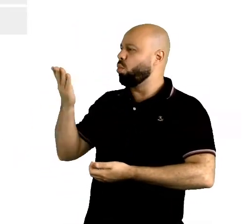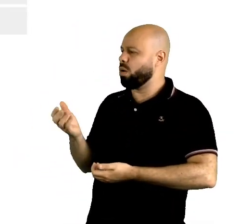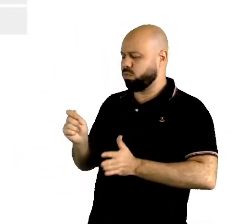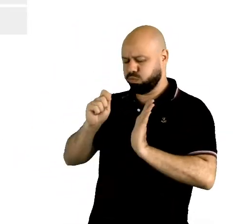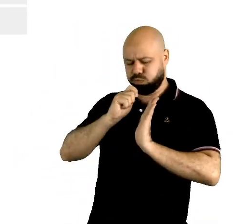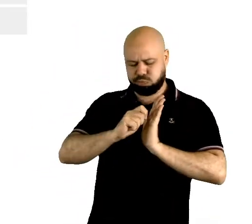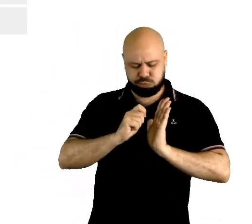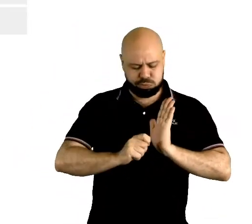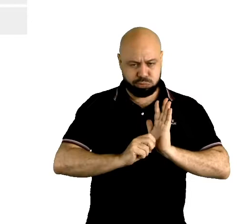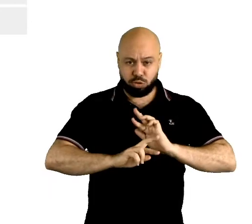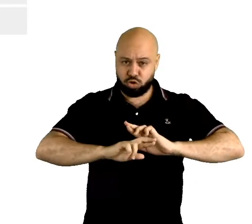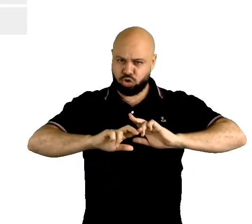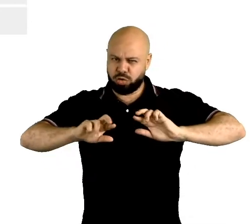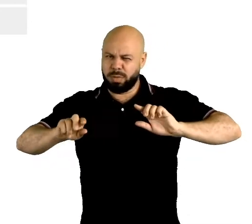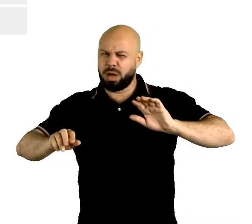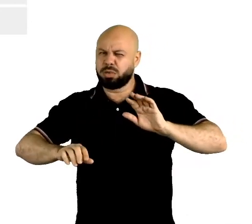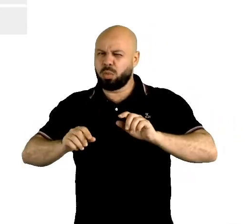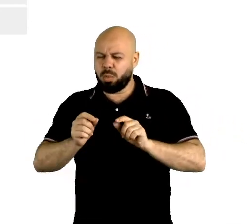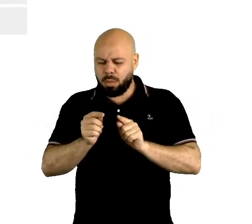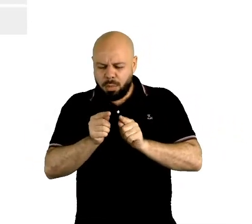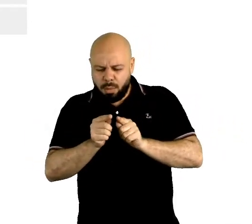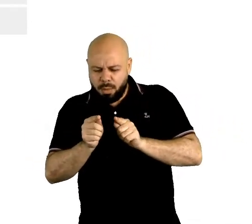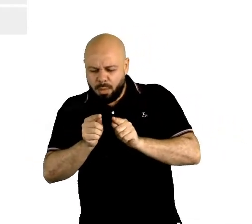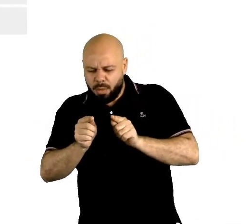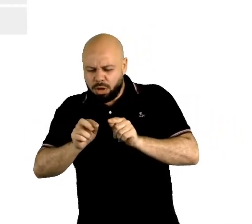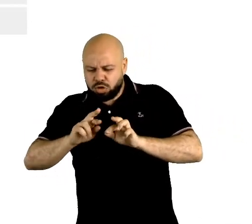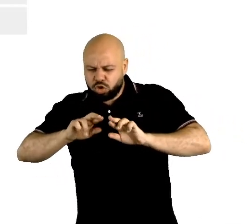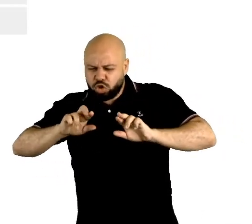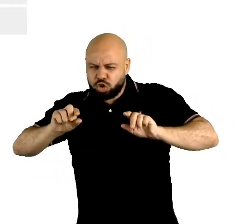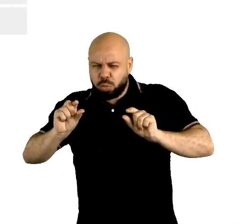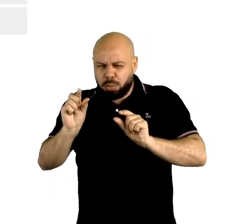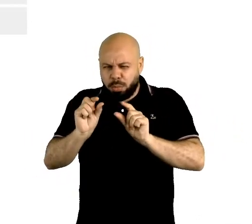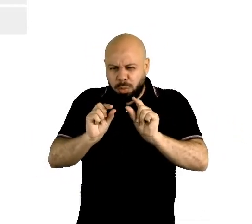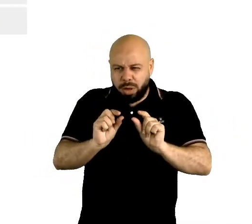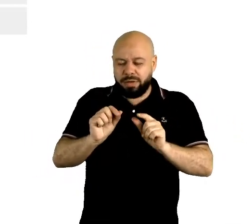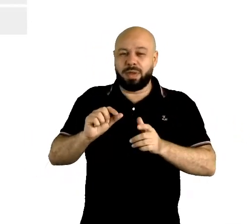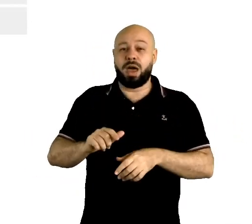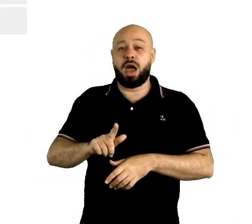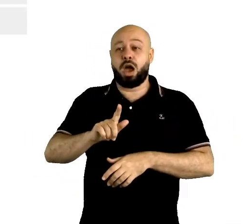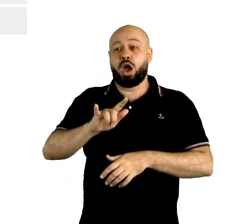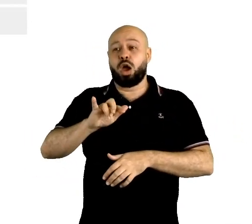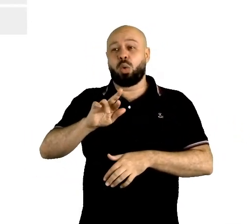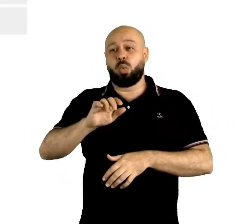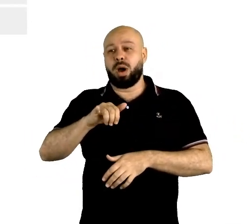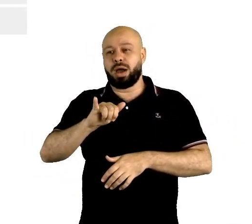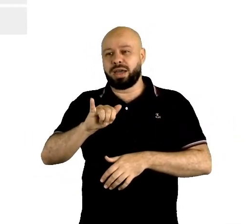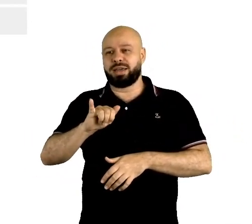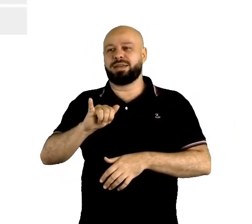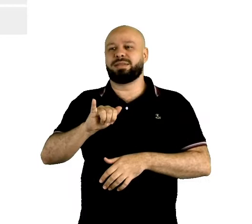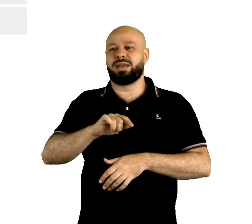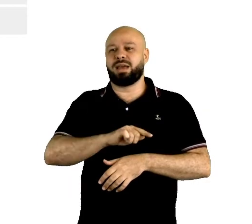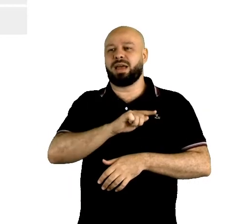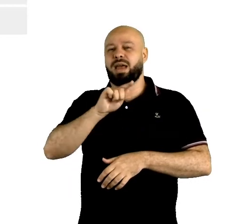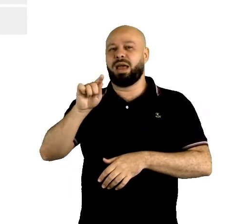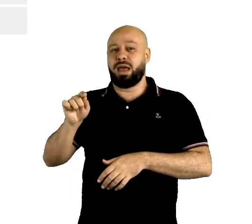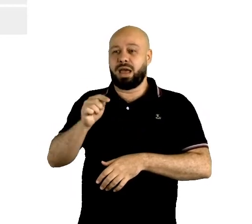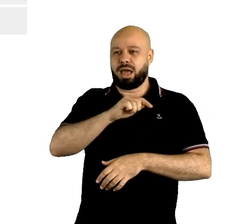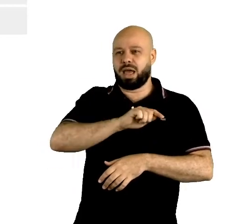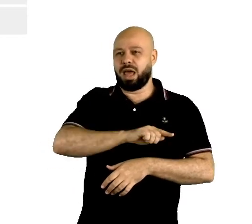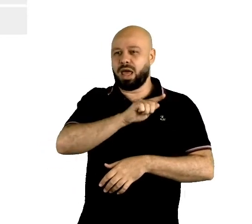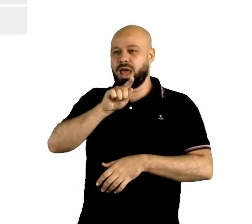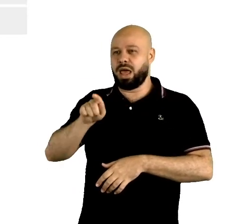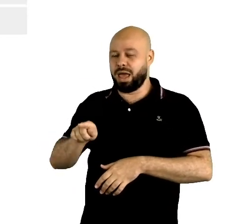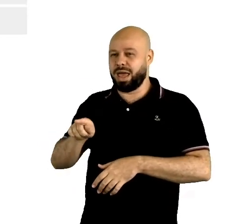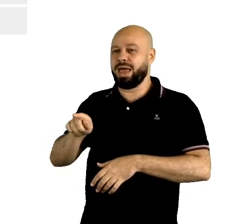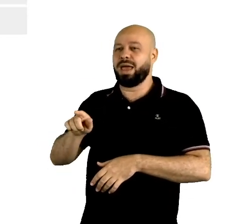pequenas sutis, o exemplo aí da palavra grey, cinza em português, nos Estados Unidos ele é grafado com a letra